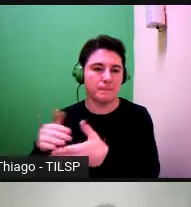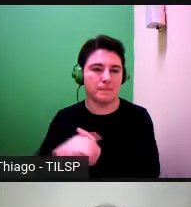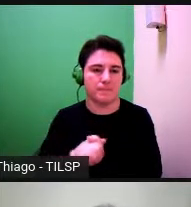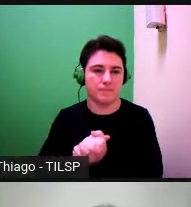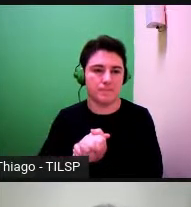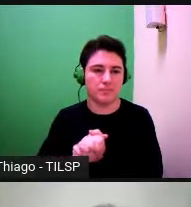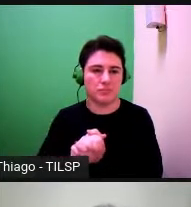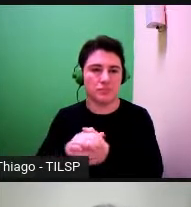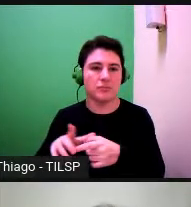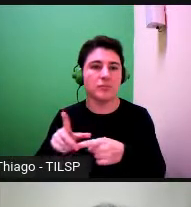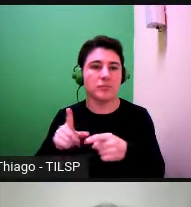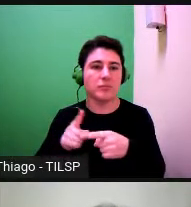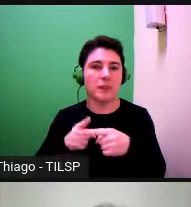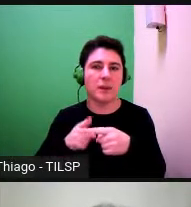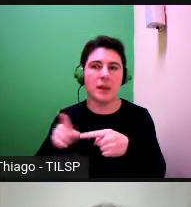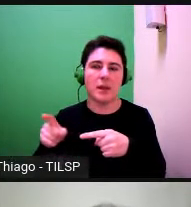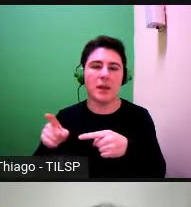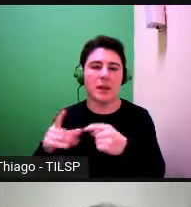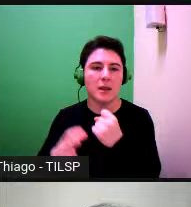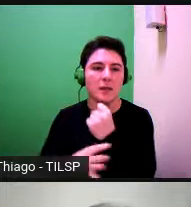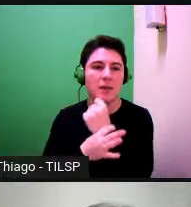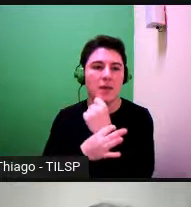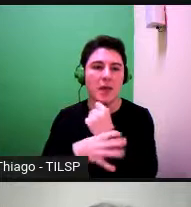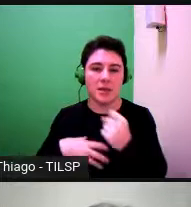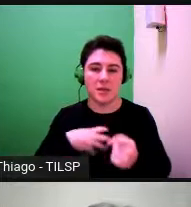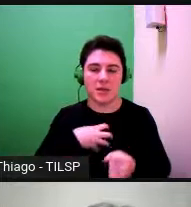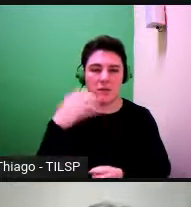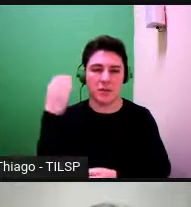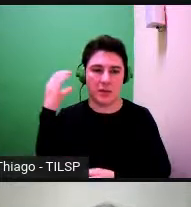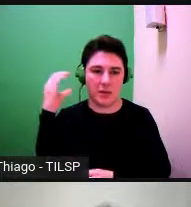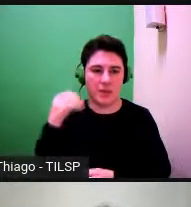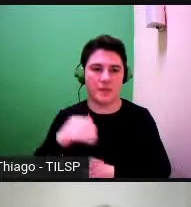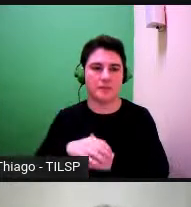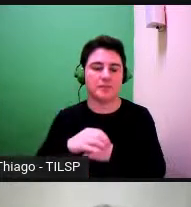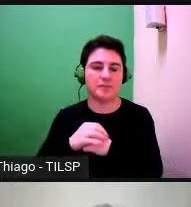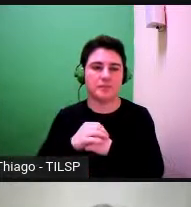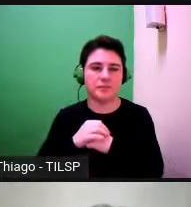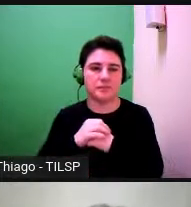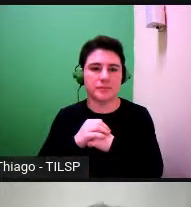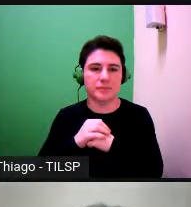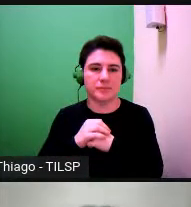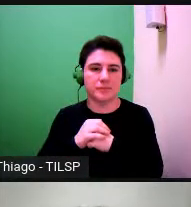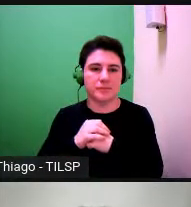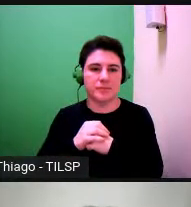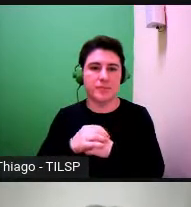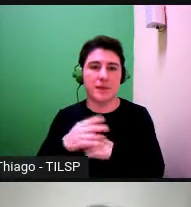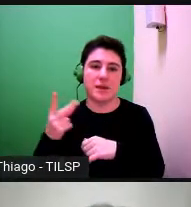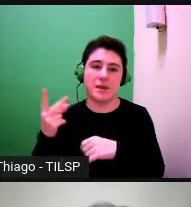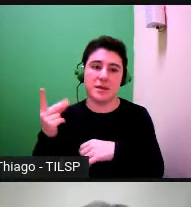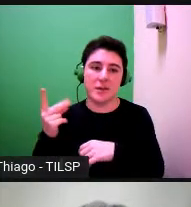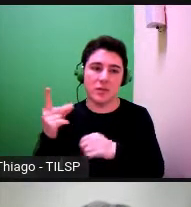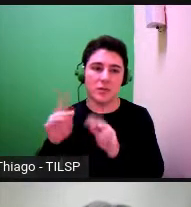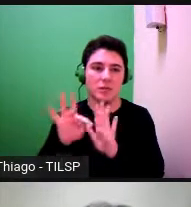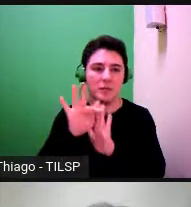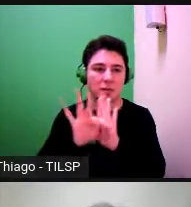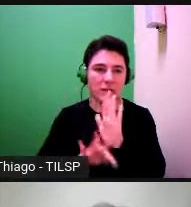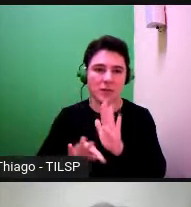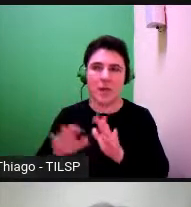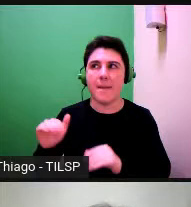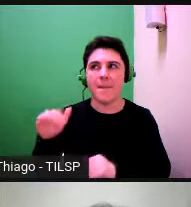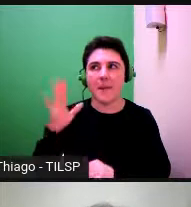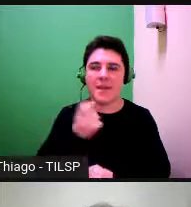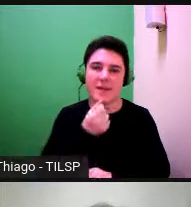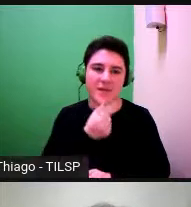permitir preservar esse caráter científico que eu é que tenho que avançar o segundo texto que se calhar é mais divertido